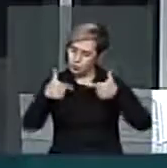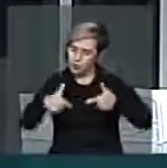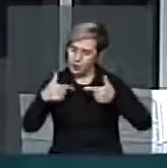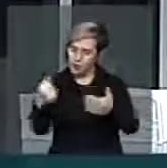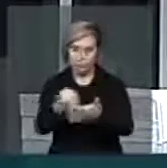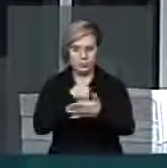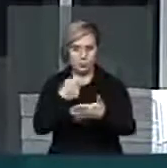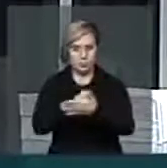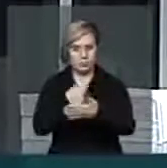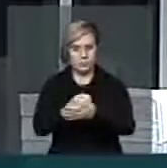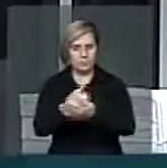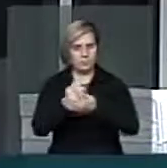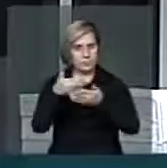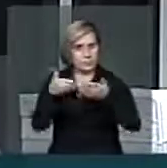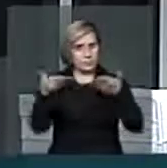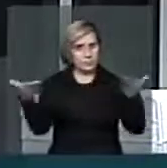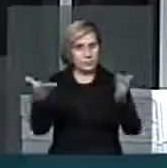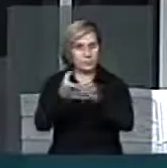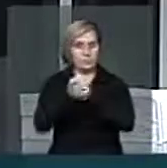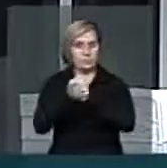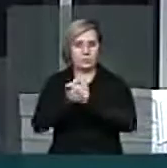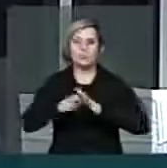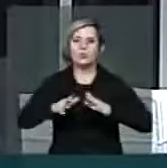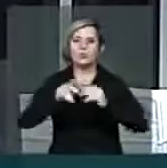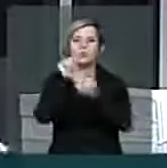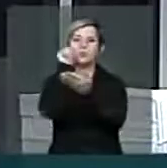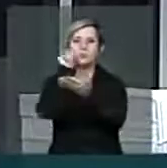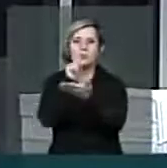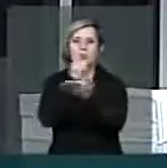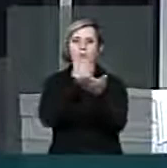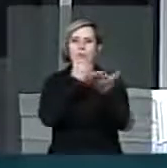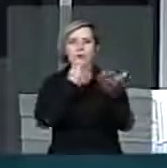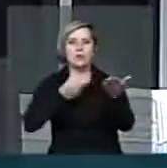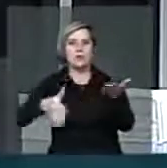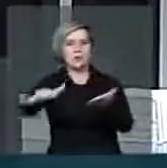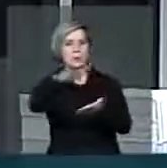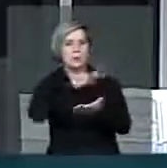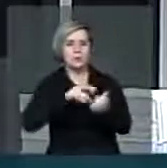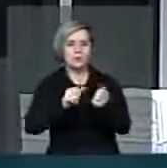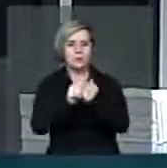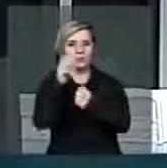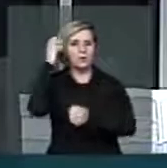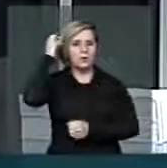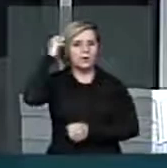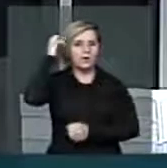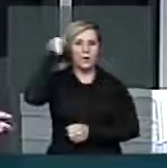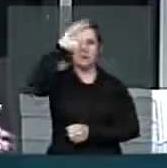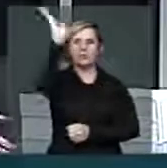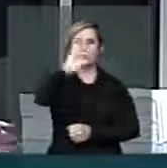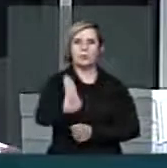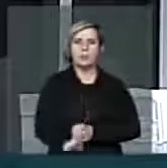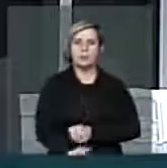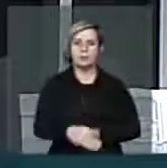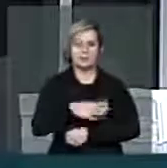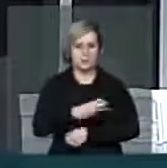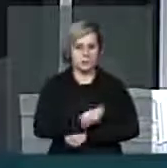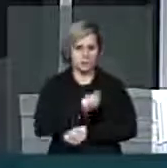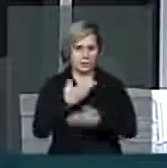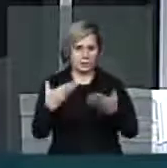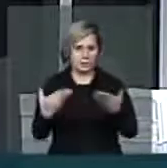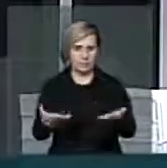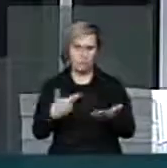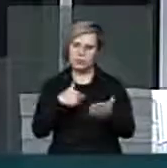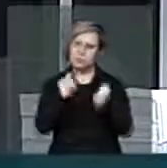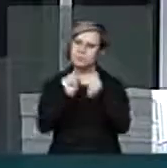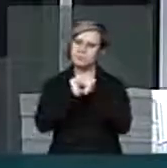e eu quero aqui cumprimentar todas as mulheres e os homens que fazem o rádio brasileiro aqui presentes. Eu fico muito